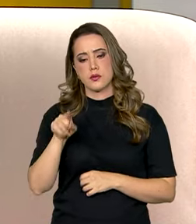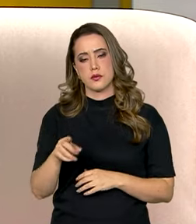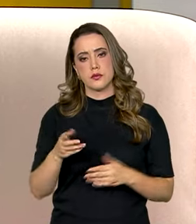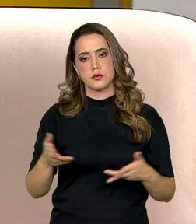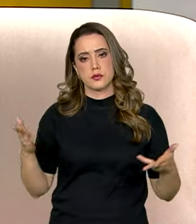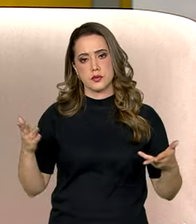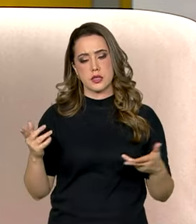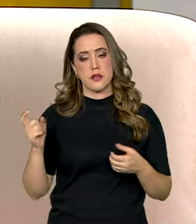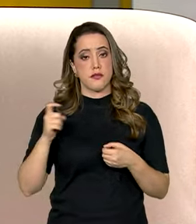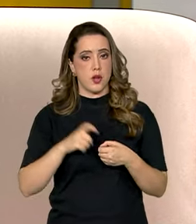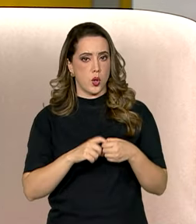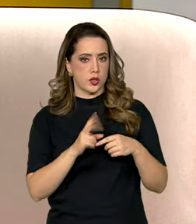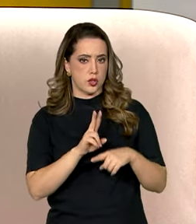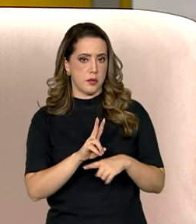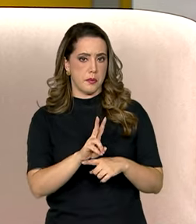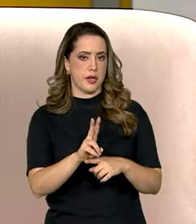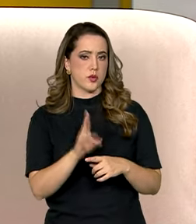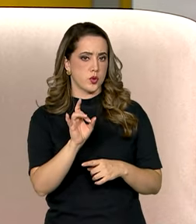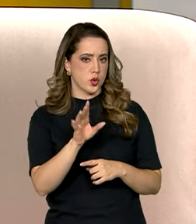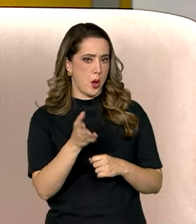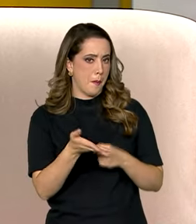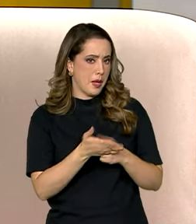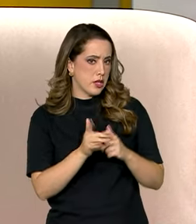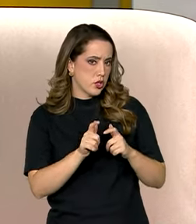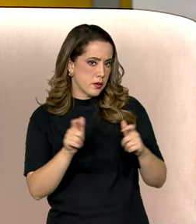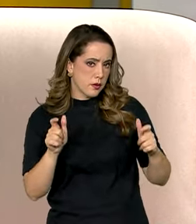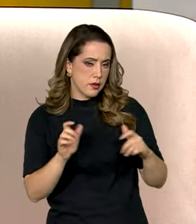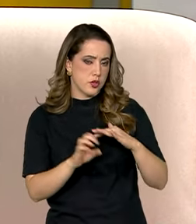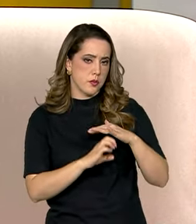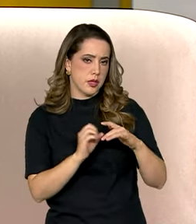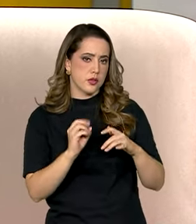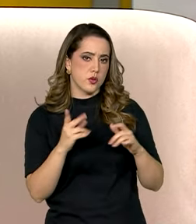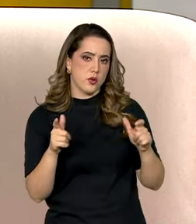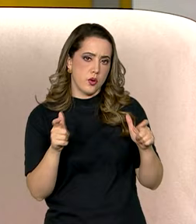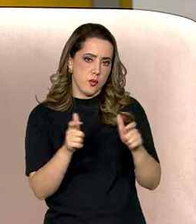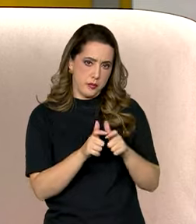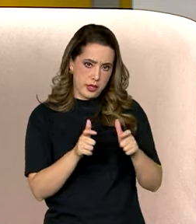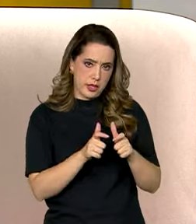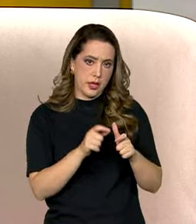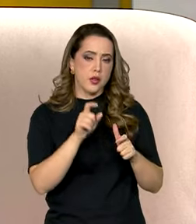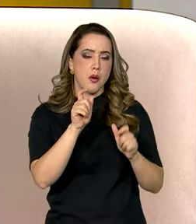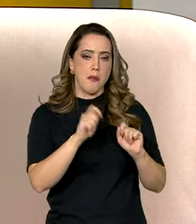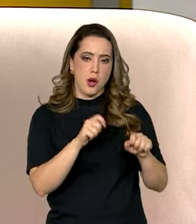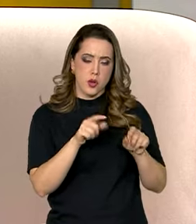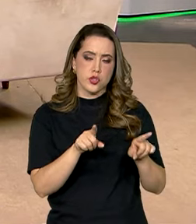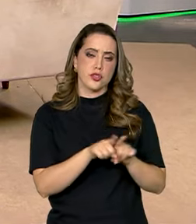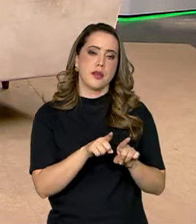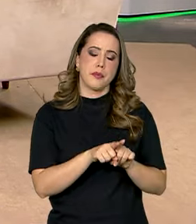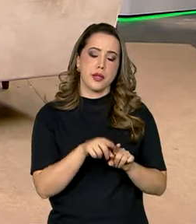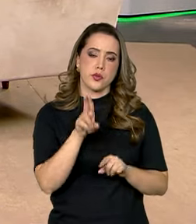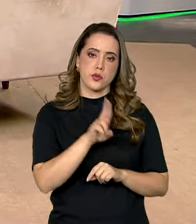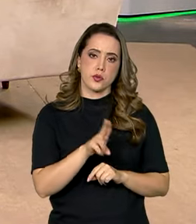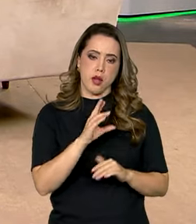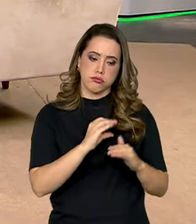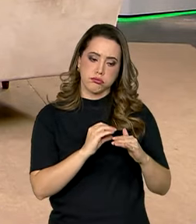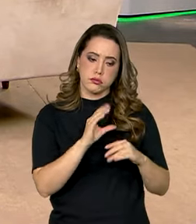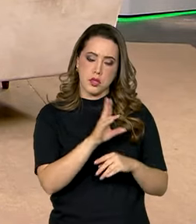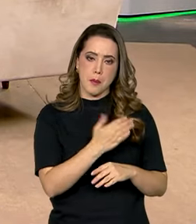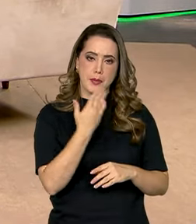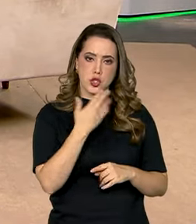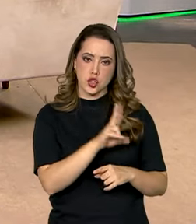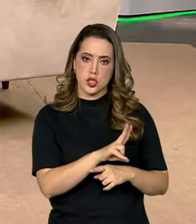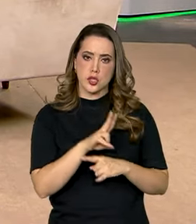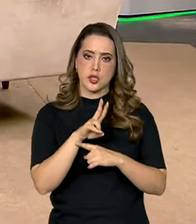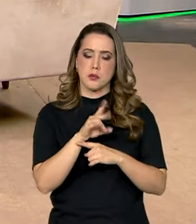retomada? São só médias e grandes empresas ou o pequeno empresário também vai poder investir aí na